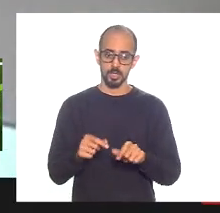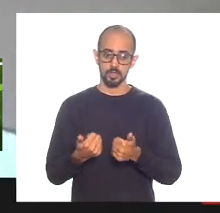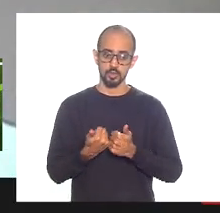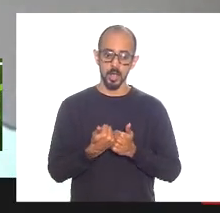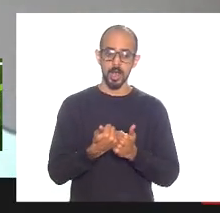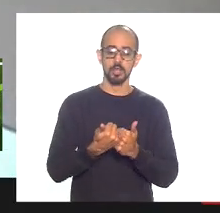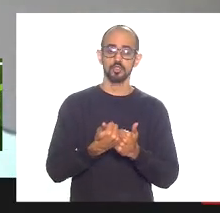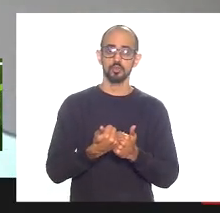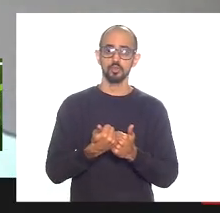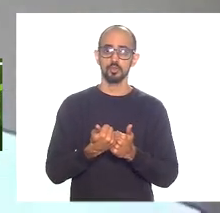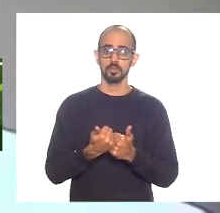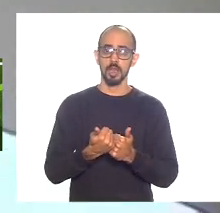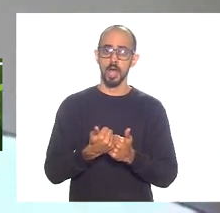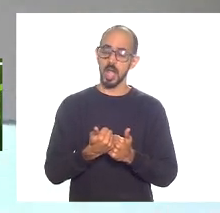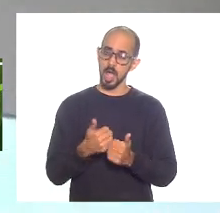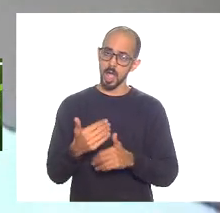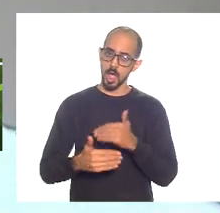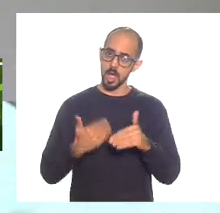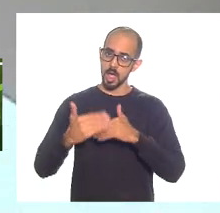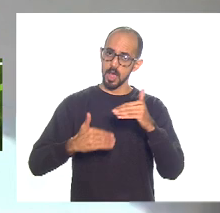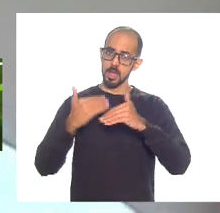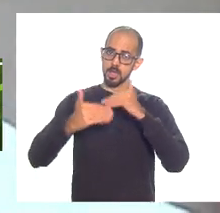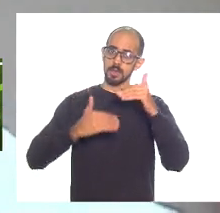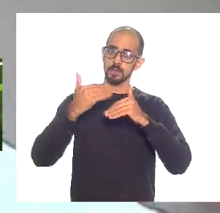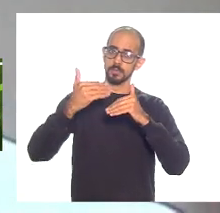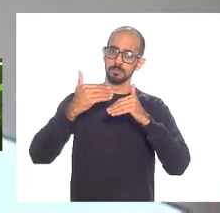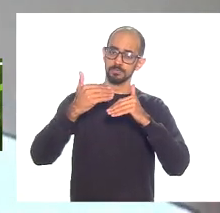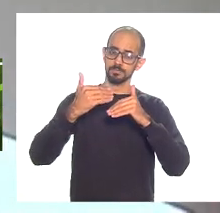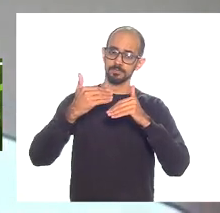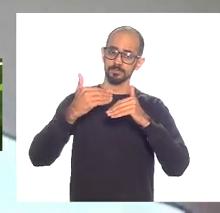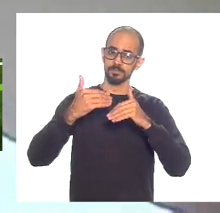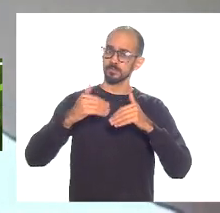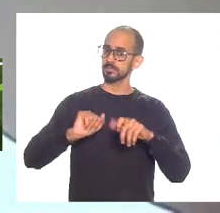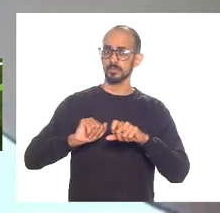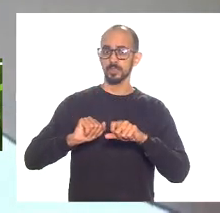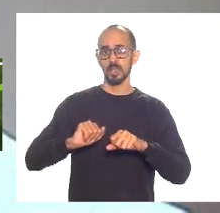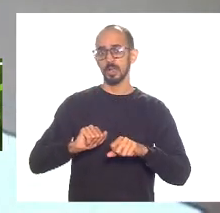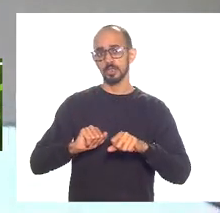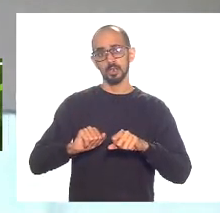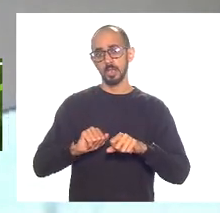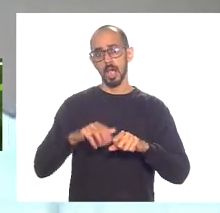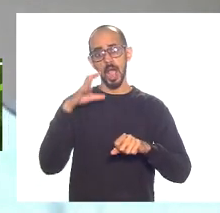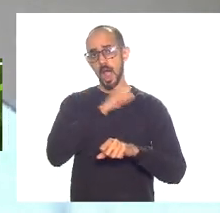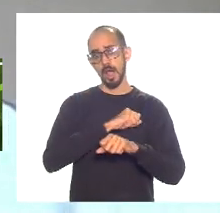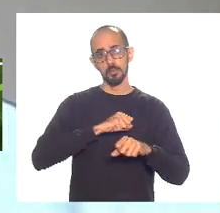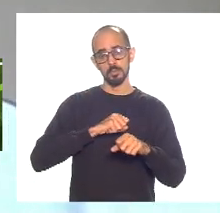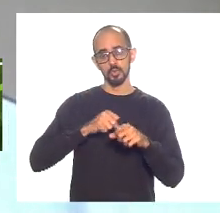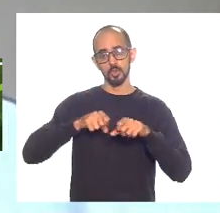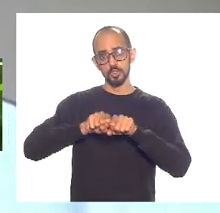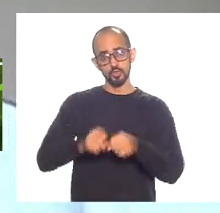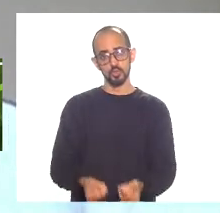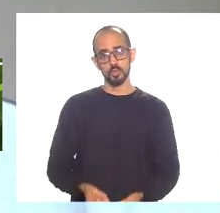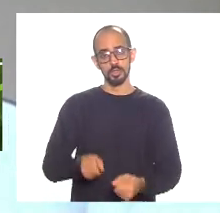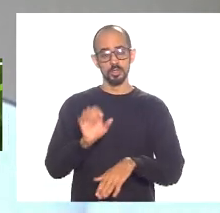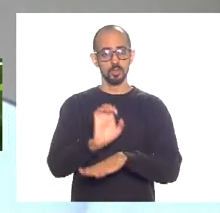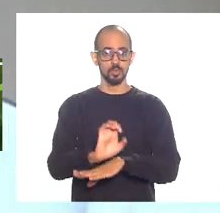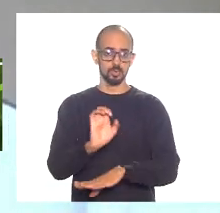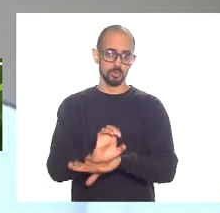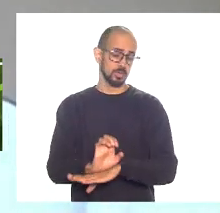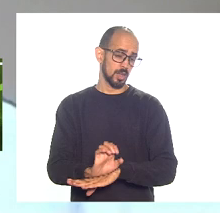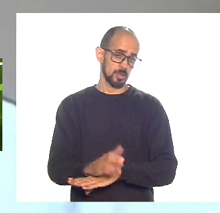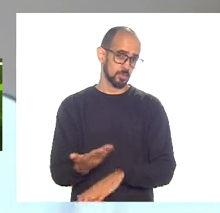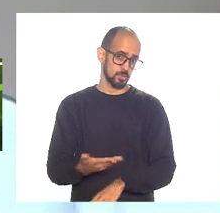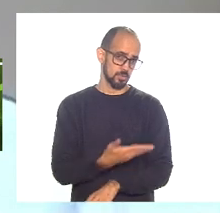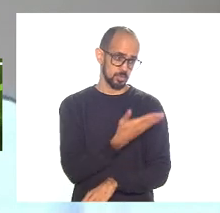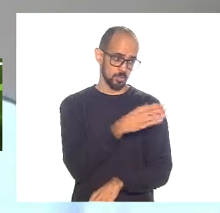intensificar o processo de desmonte da máquina pública estadual o dado foi muito importante que o Mauro Osório compartilhou conosco